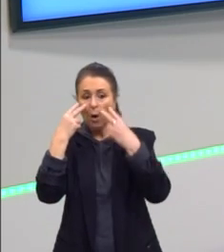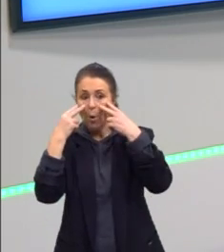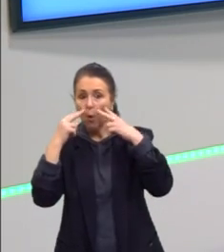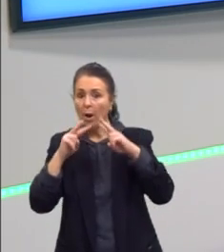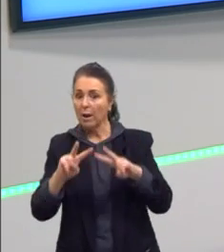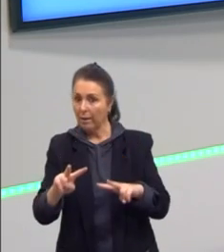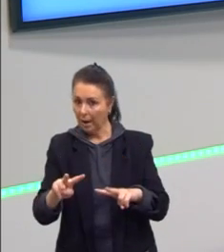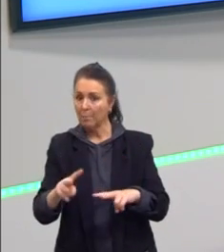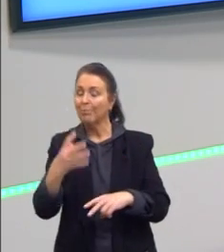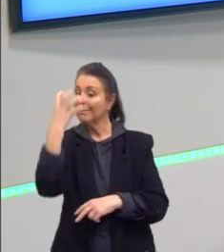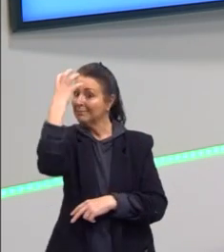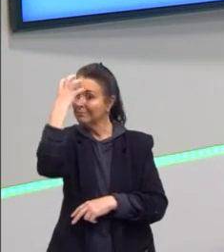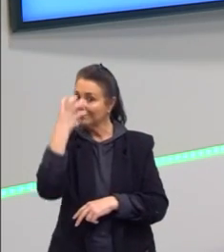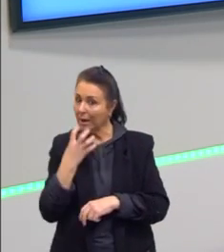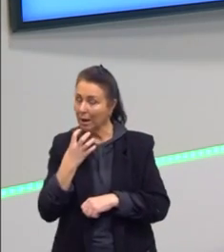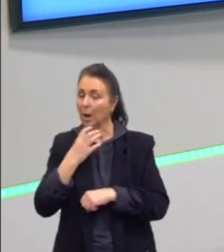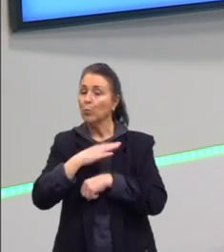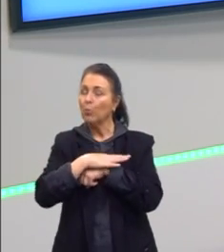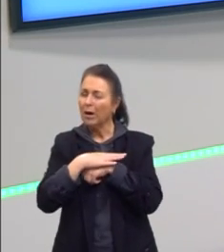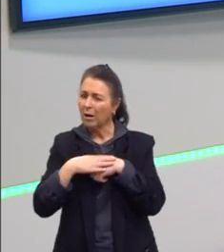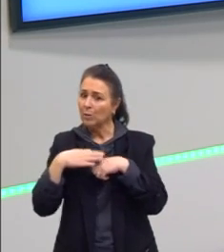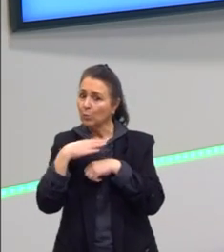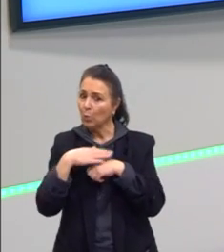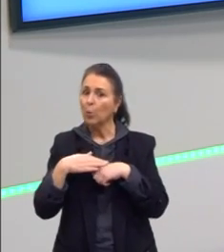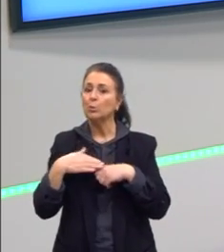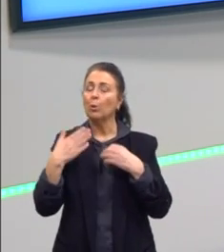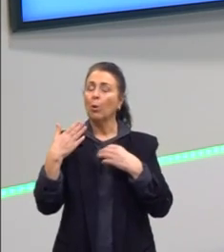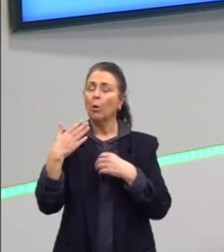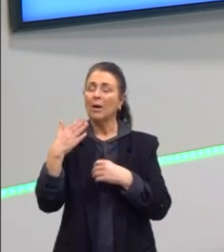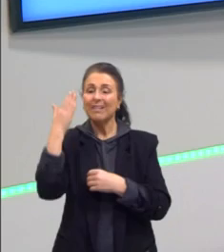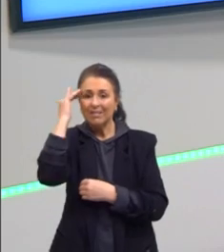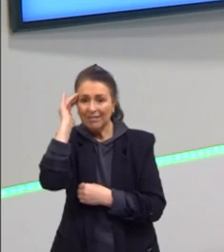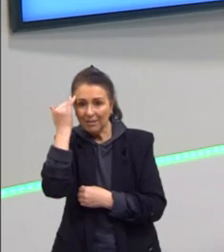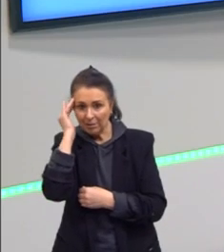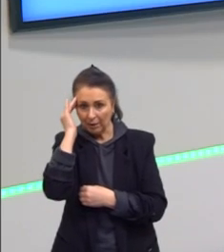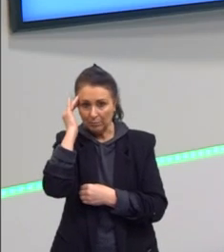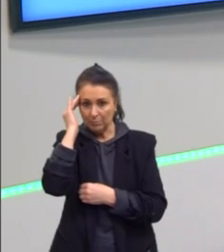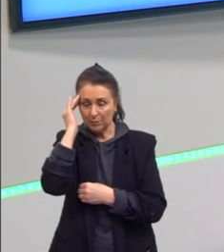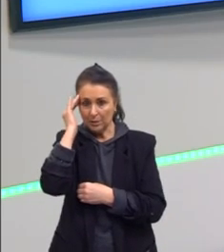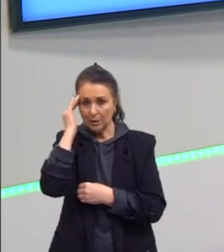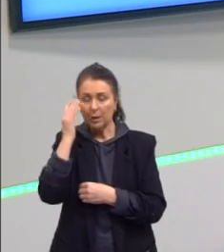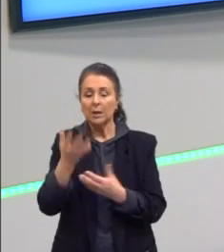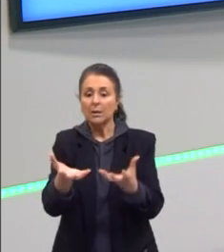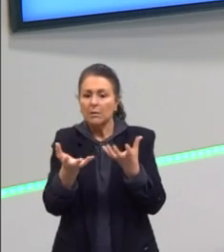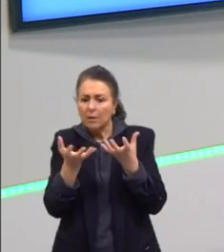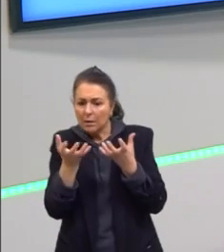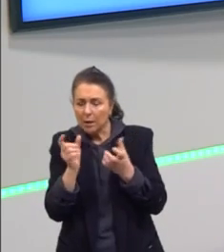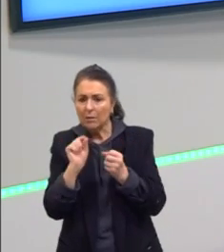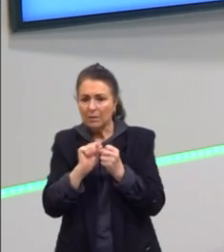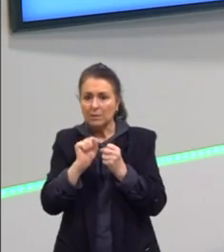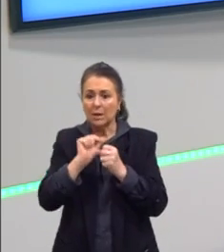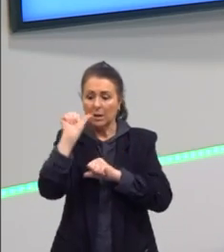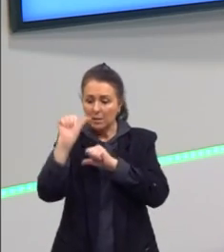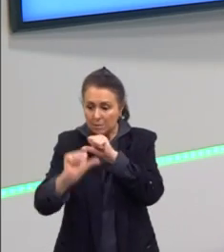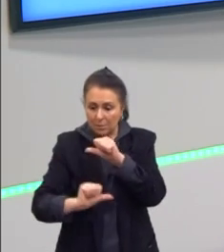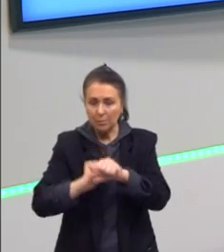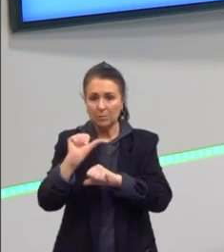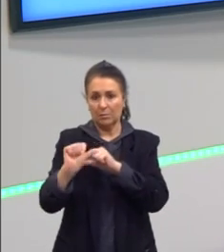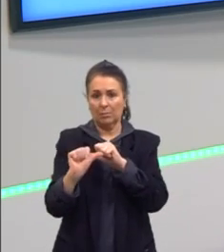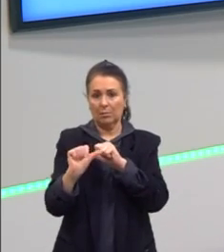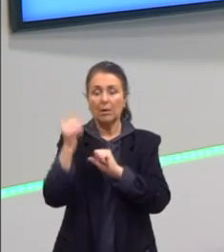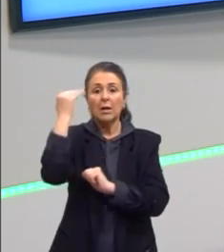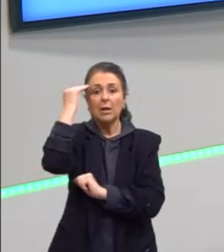mais compreensivo de maneira a abraçar essas alterações, abraçar essas mudanças e